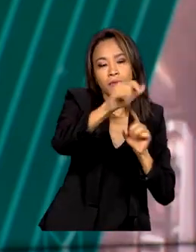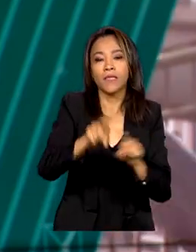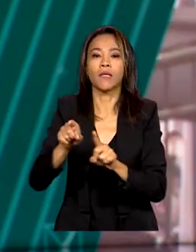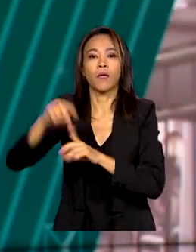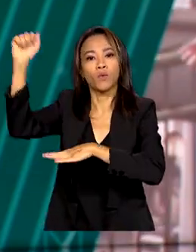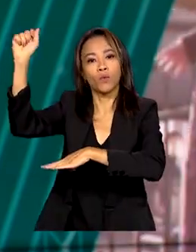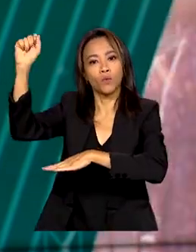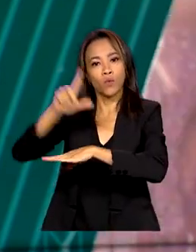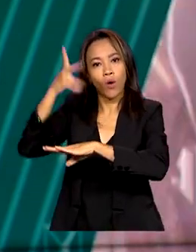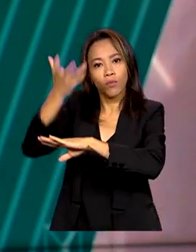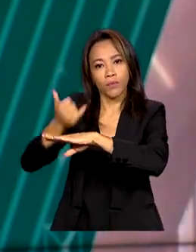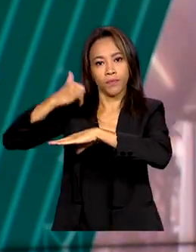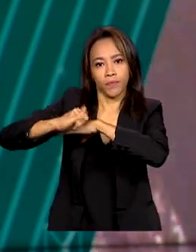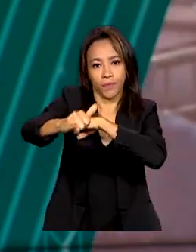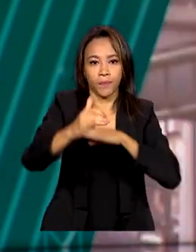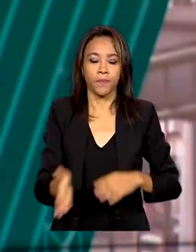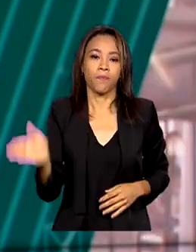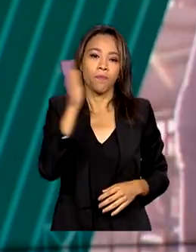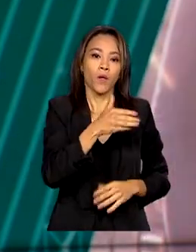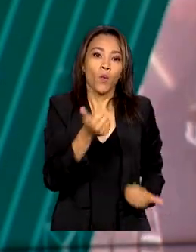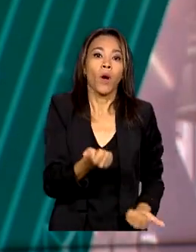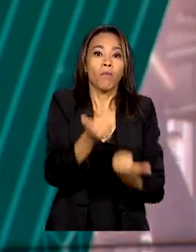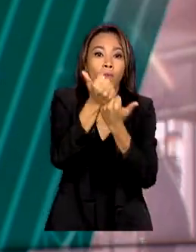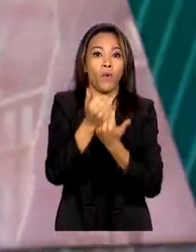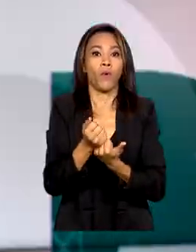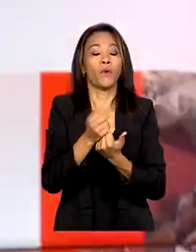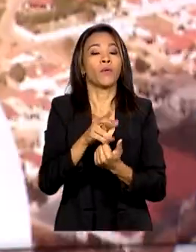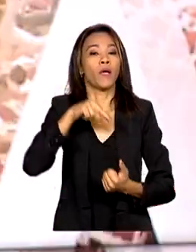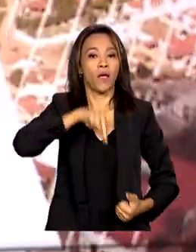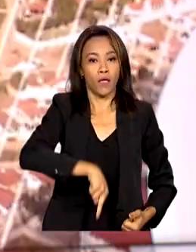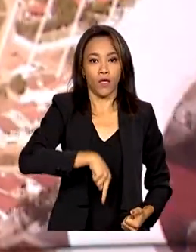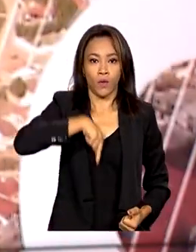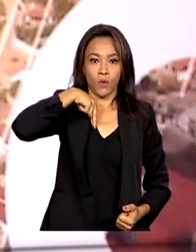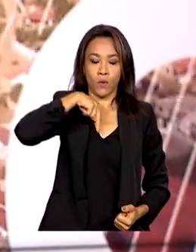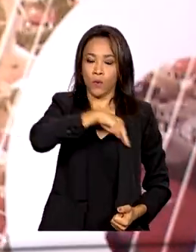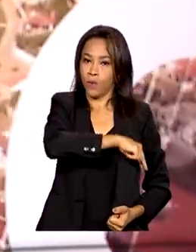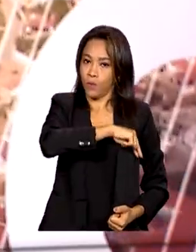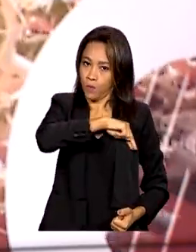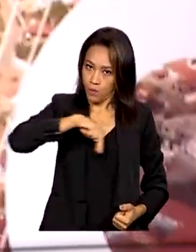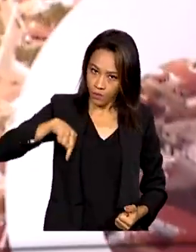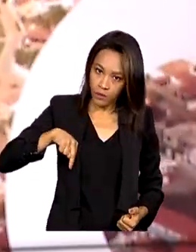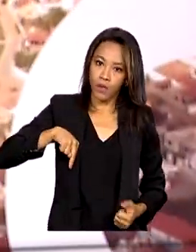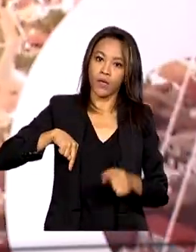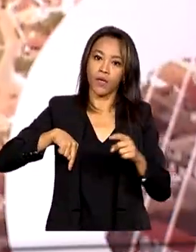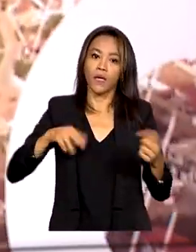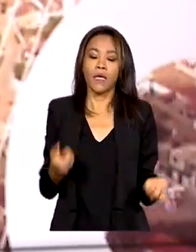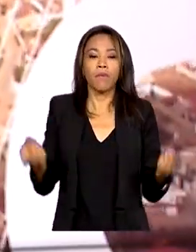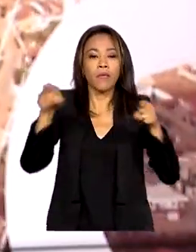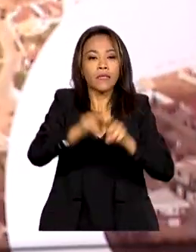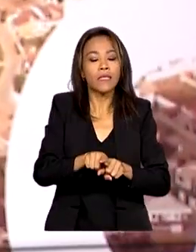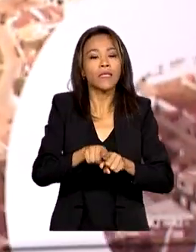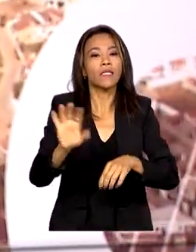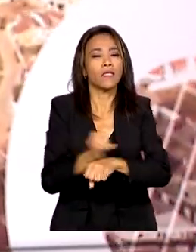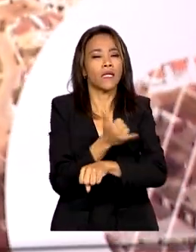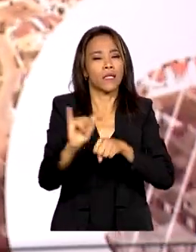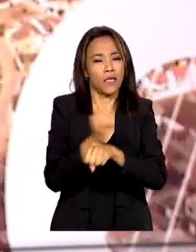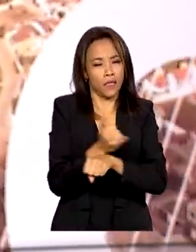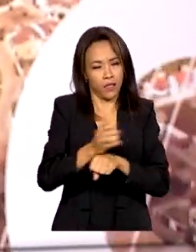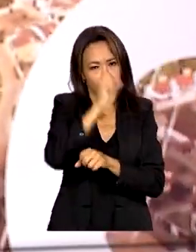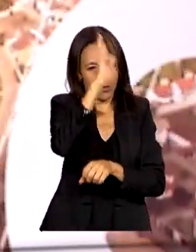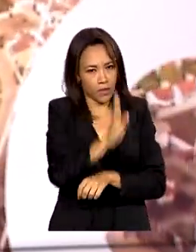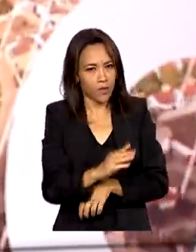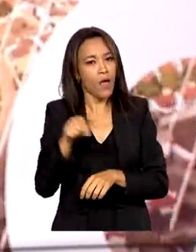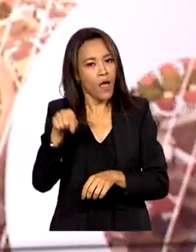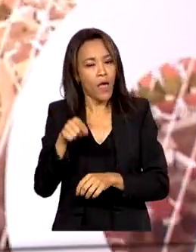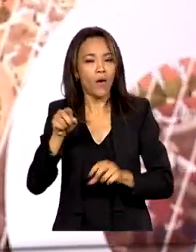As contribuições da Noruega para o Fundo Amazônia e a parceria estratégica com o Brasil foram assuntos do encontro